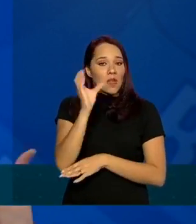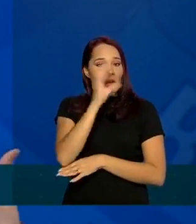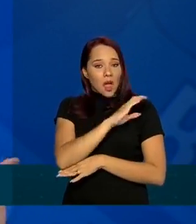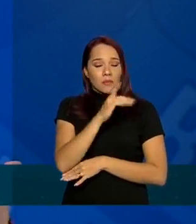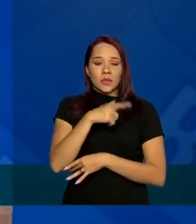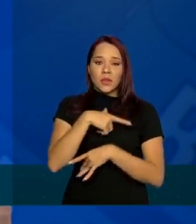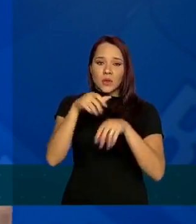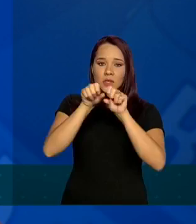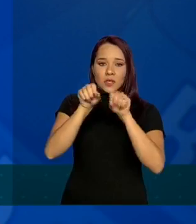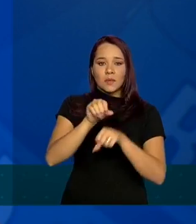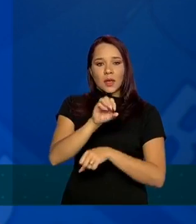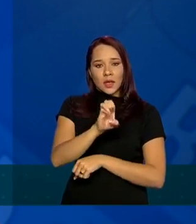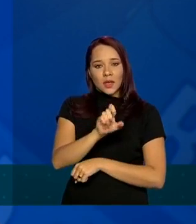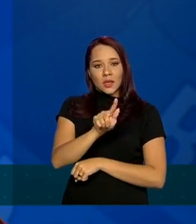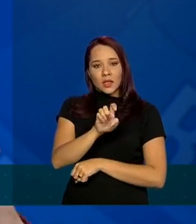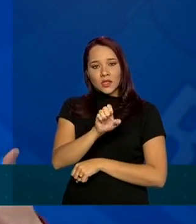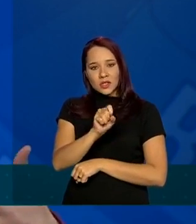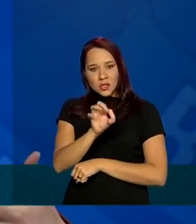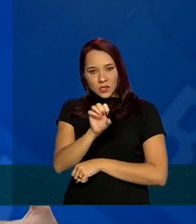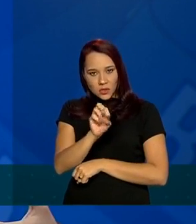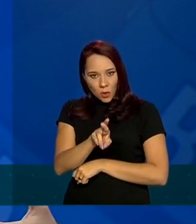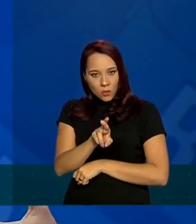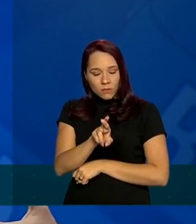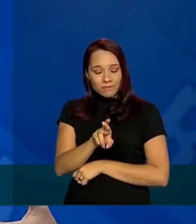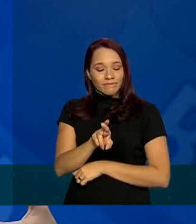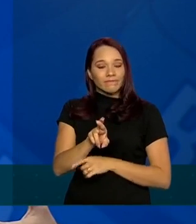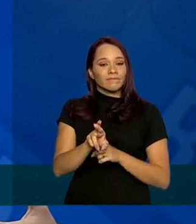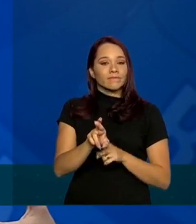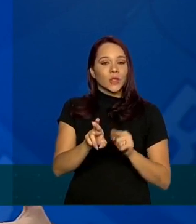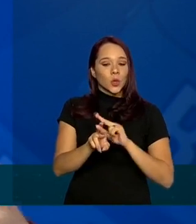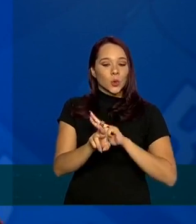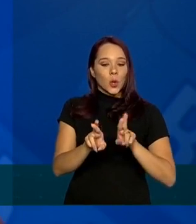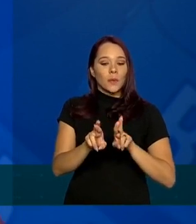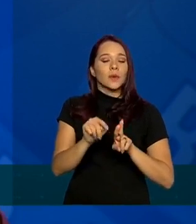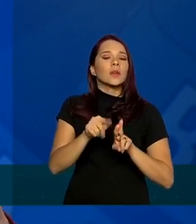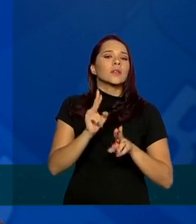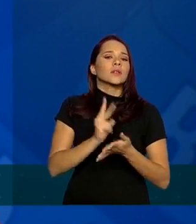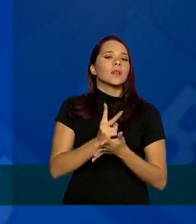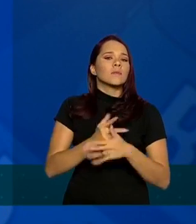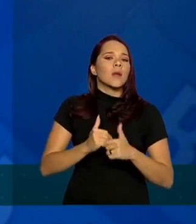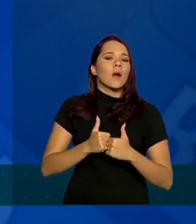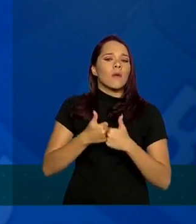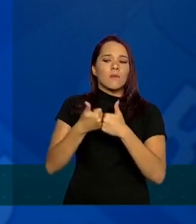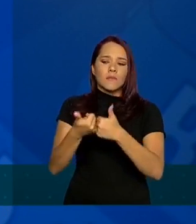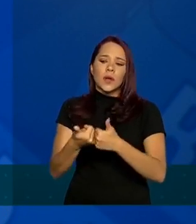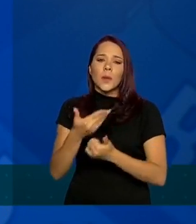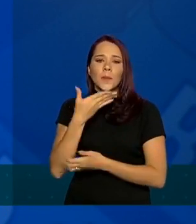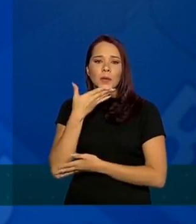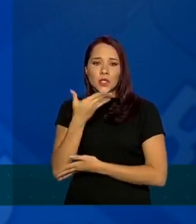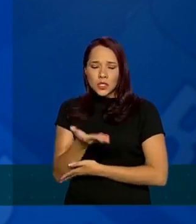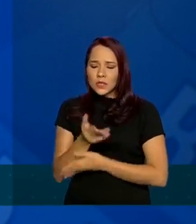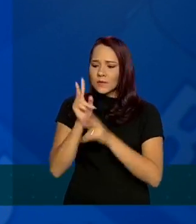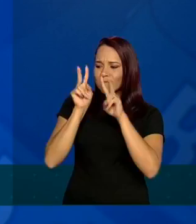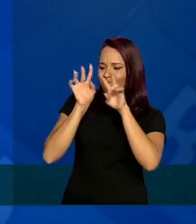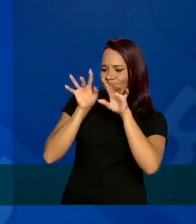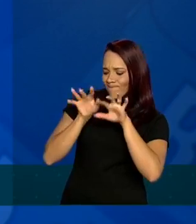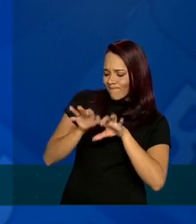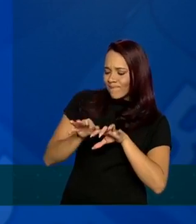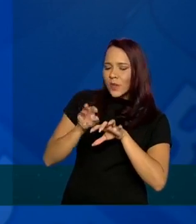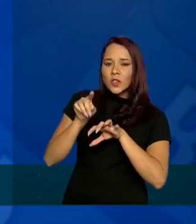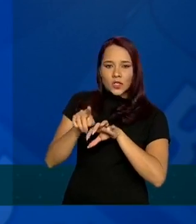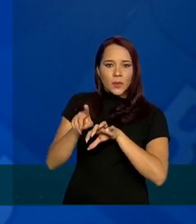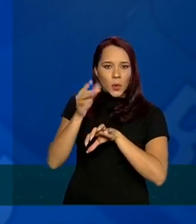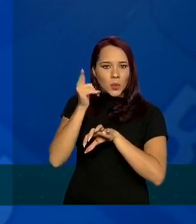sistema ex-gestor que a gente chama e a gente sempre acompanha diariamente as solicitações para já poder